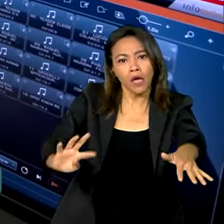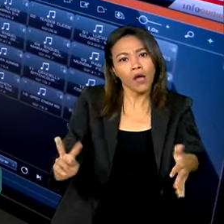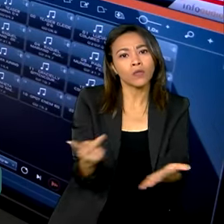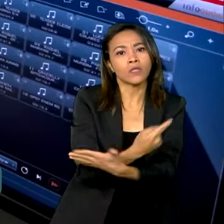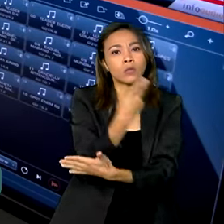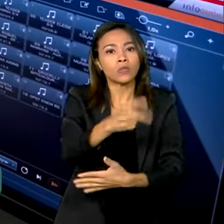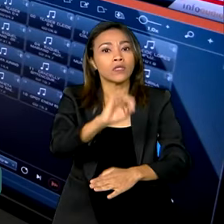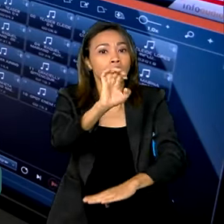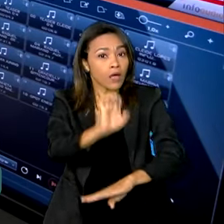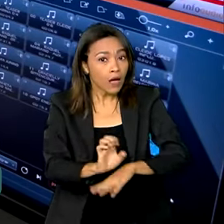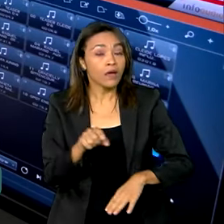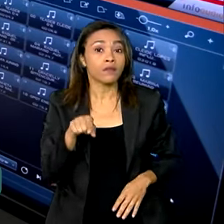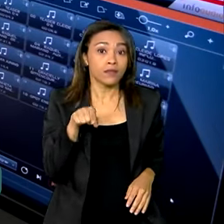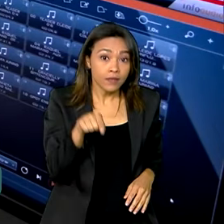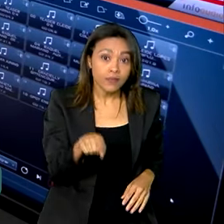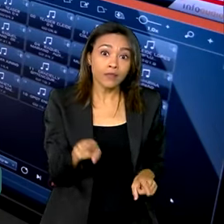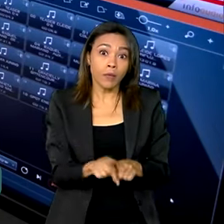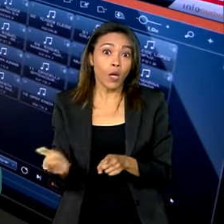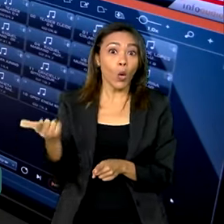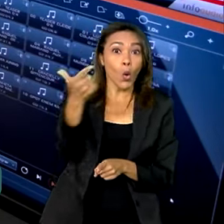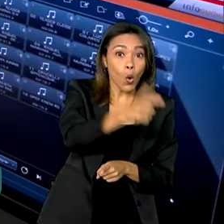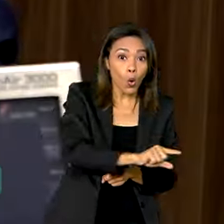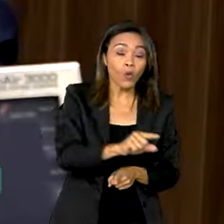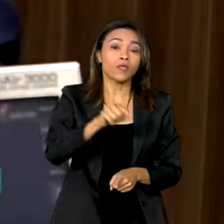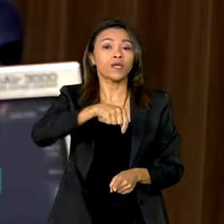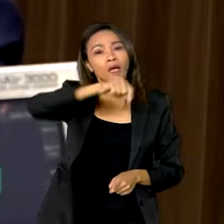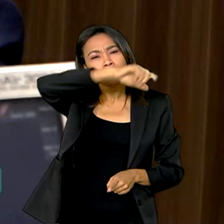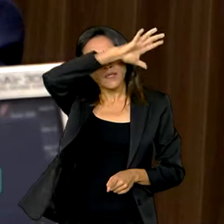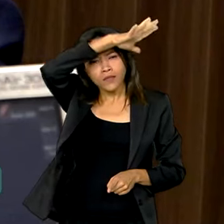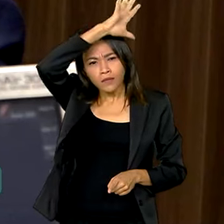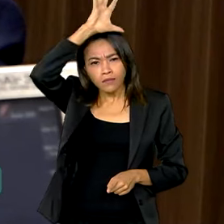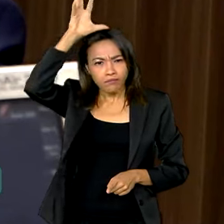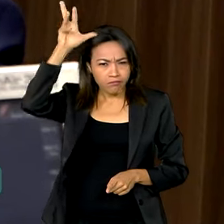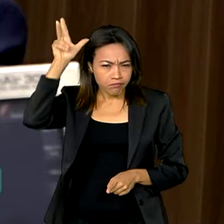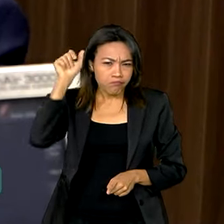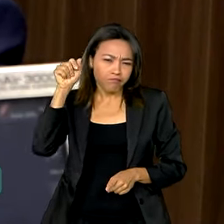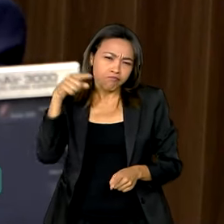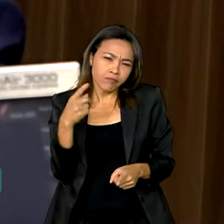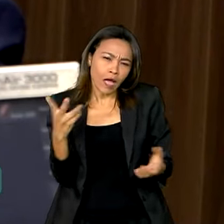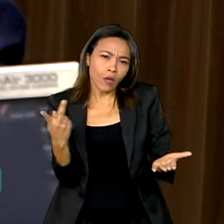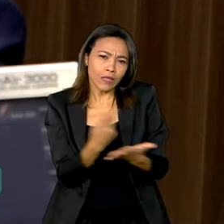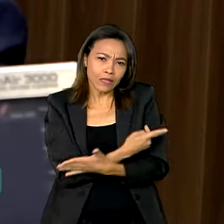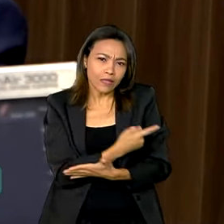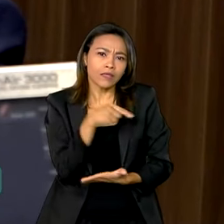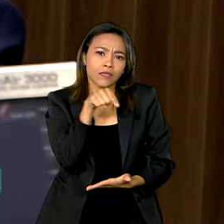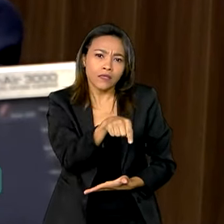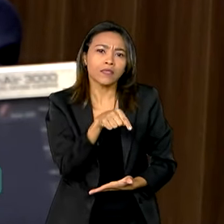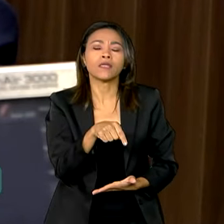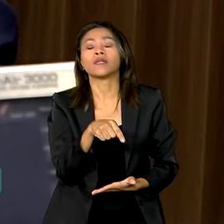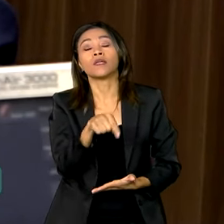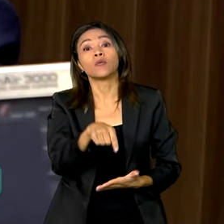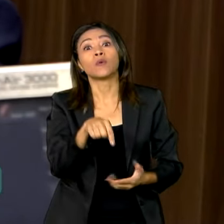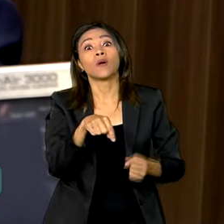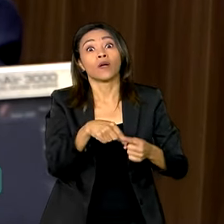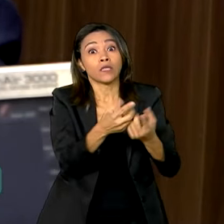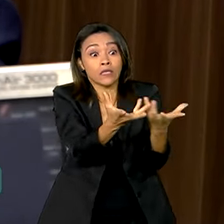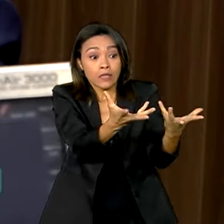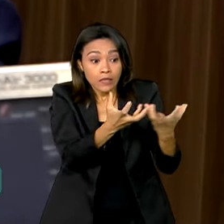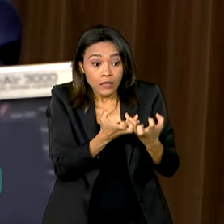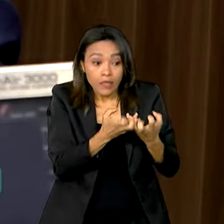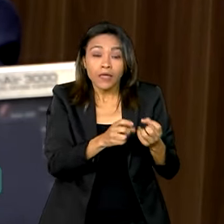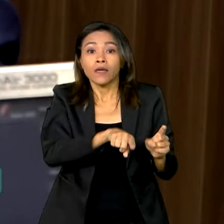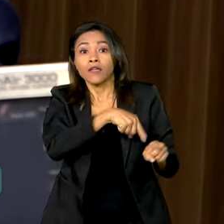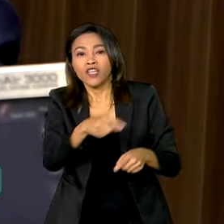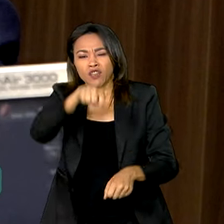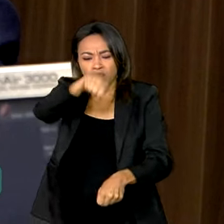com situação de seca na Amazônia, região de Itabatinga. E incêndio na região do Pantanal. Então, veja